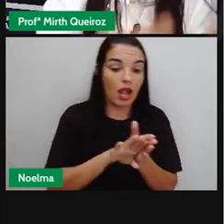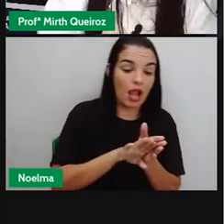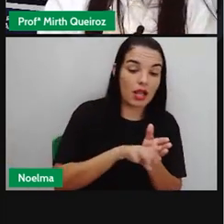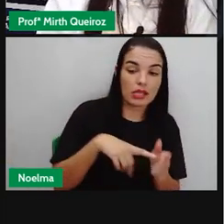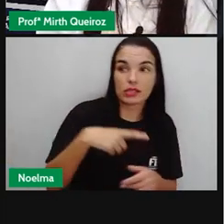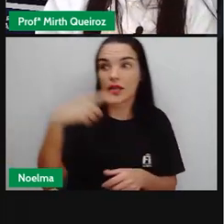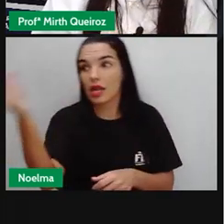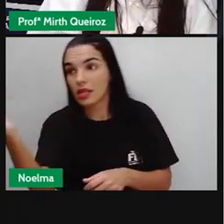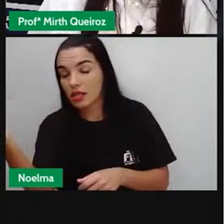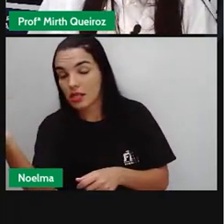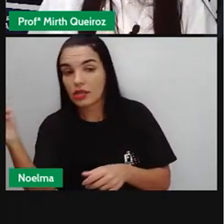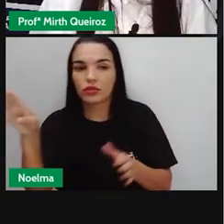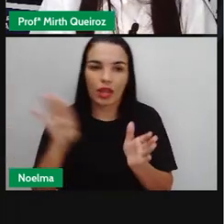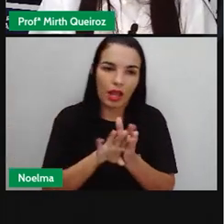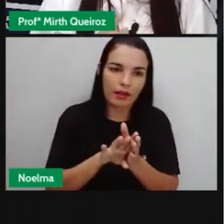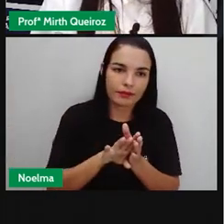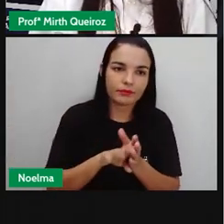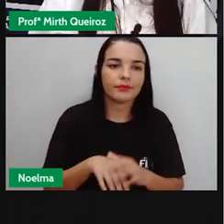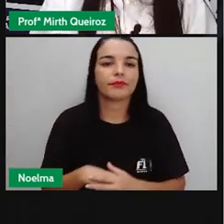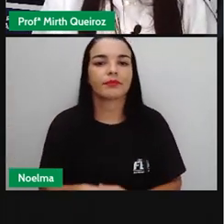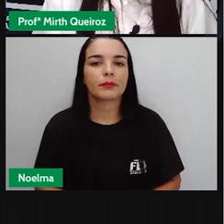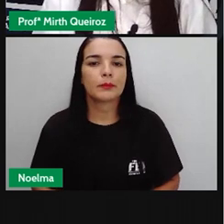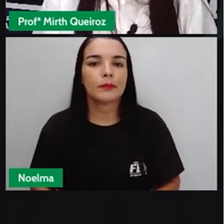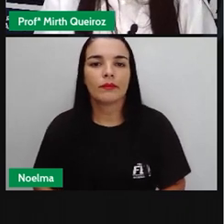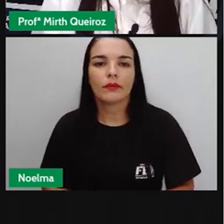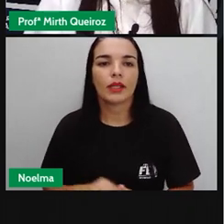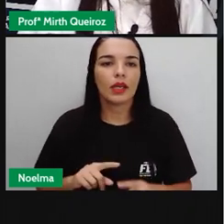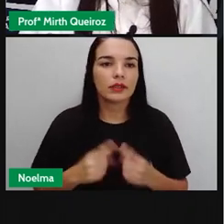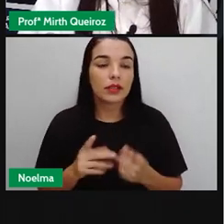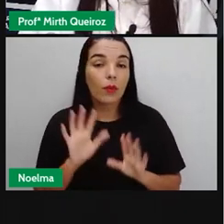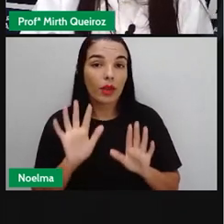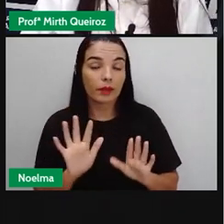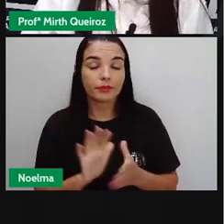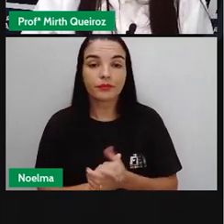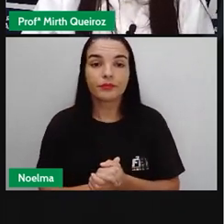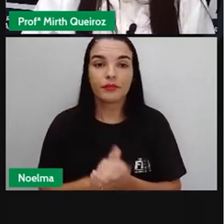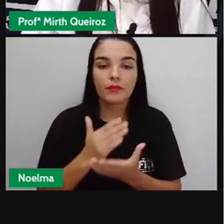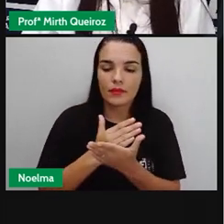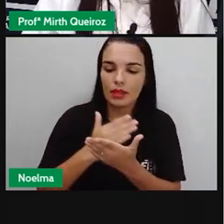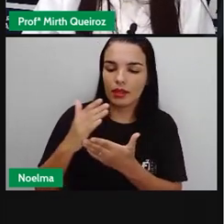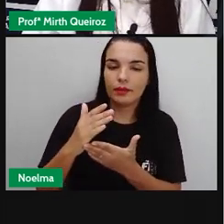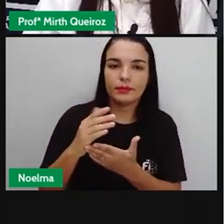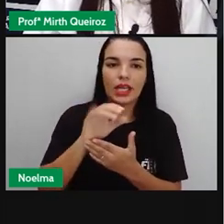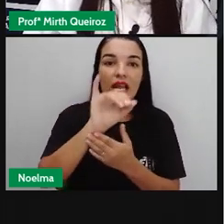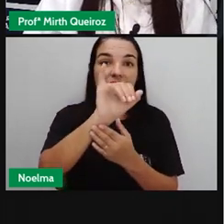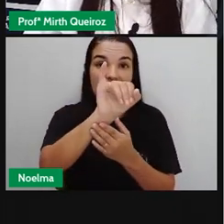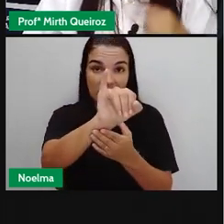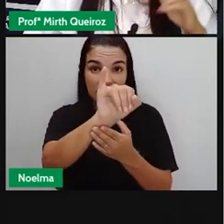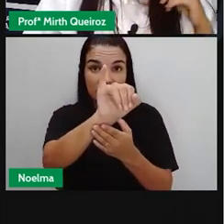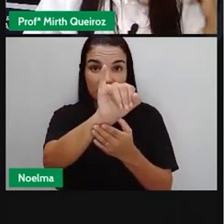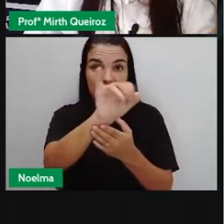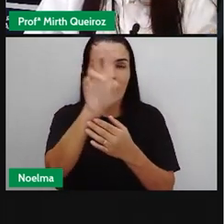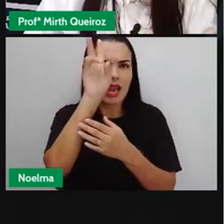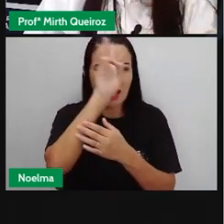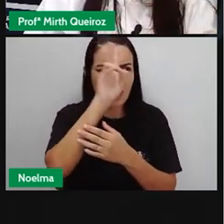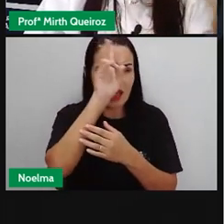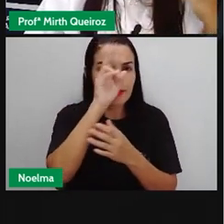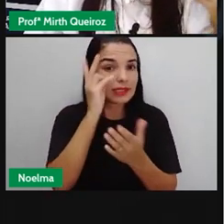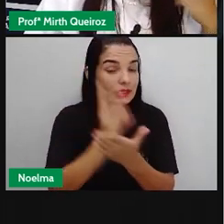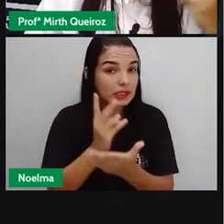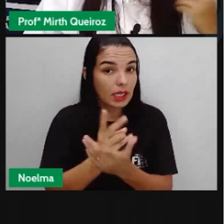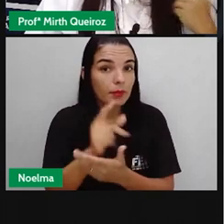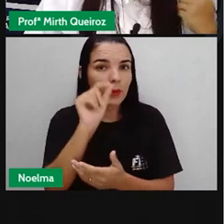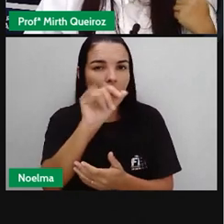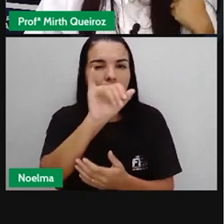é a saída do país. Então, vamos pegar como dica a inicial aí, ó. E, vamos lembrar de interior,